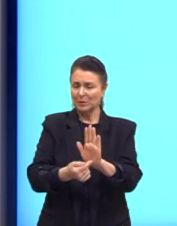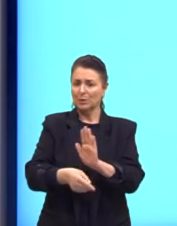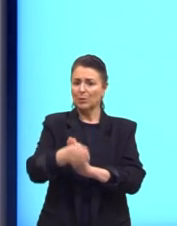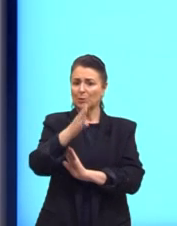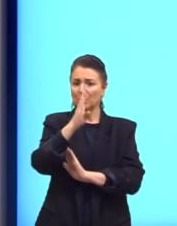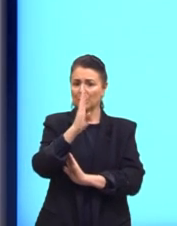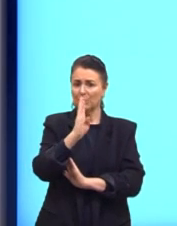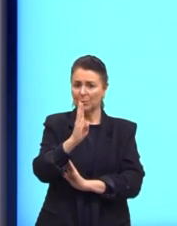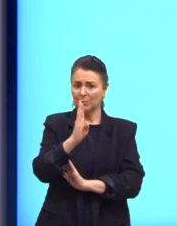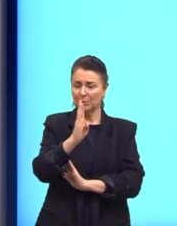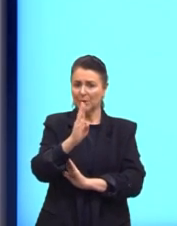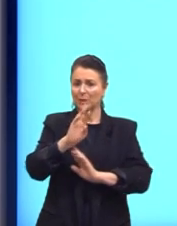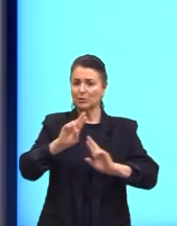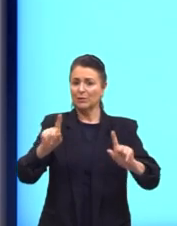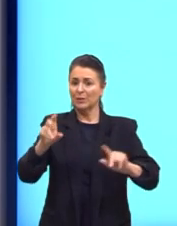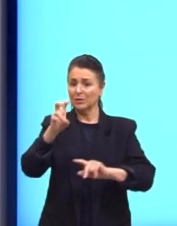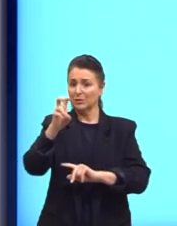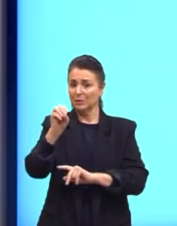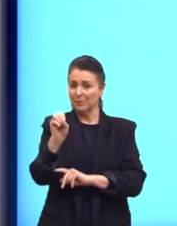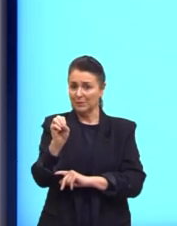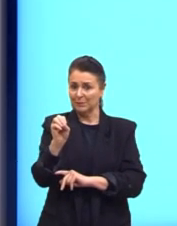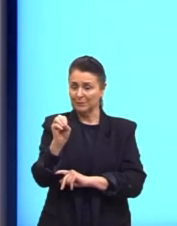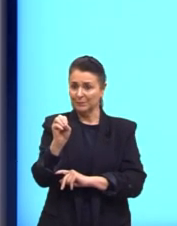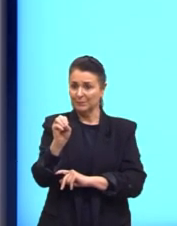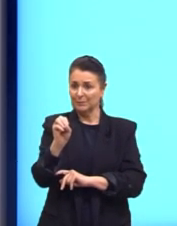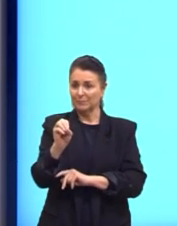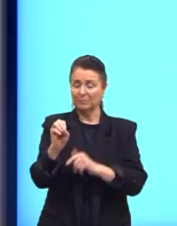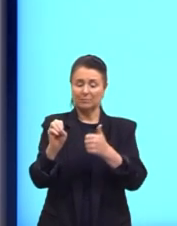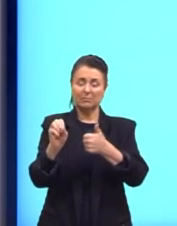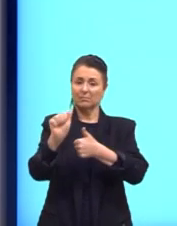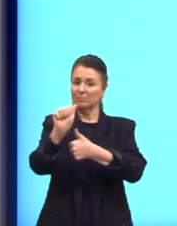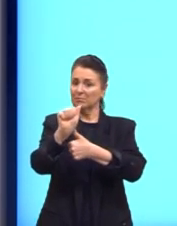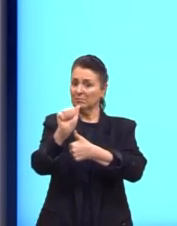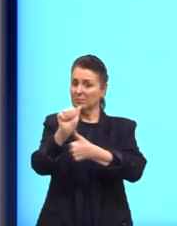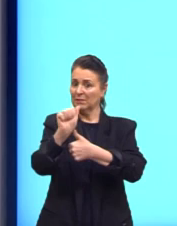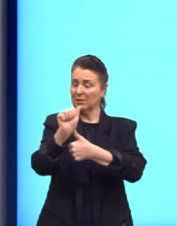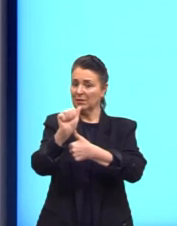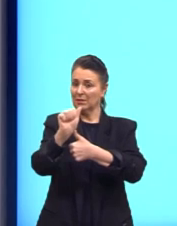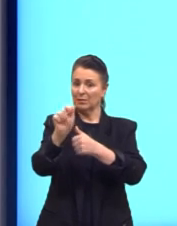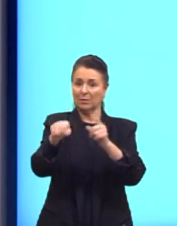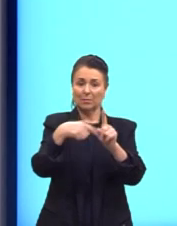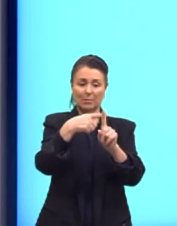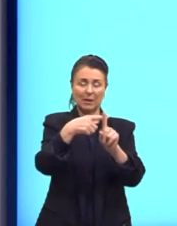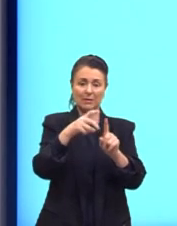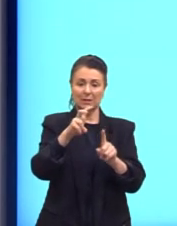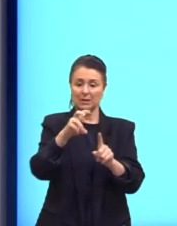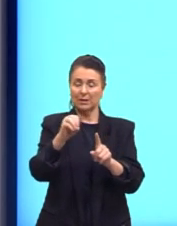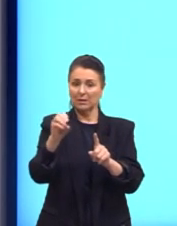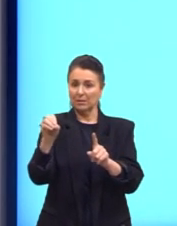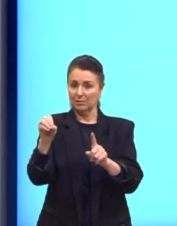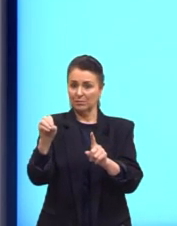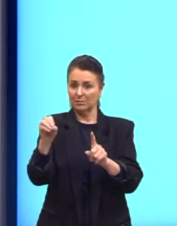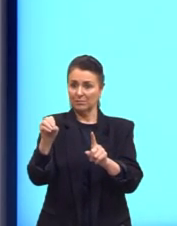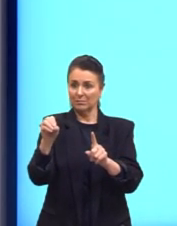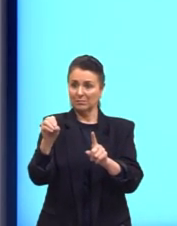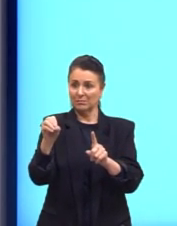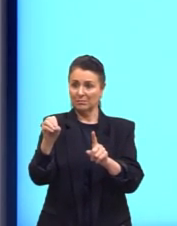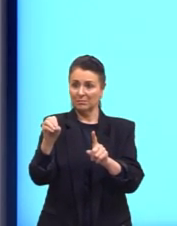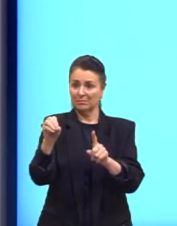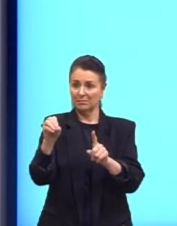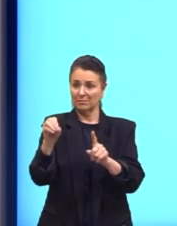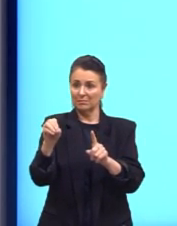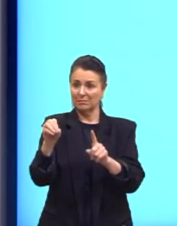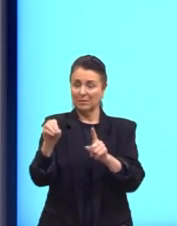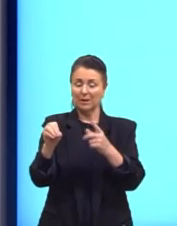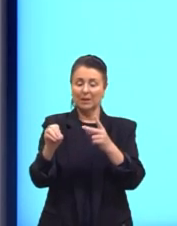tem um valor diferente de 50, né? Então, a letra A, nós tínhamos mais 500 para o coeficiente